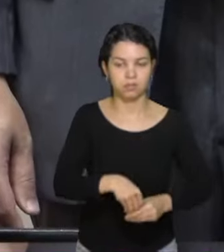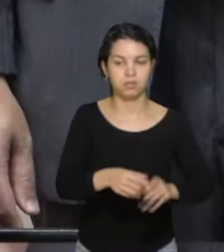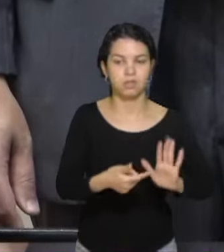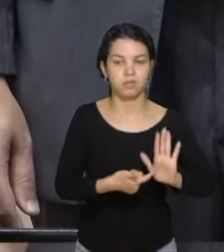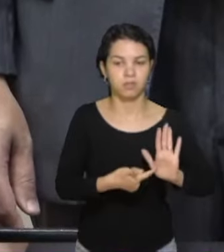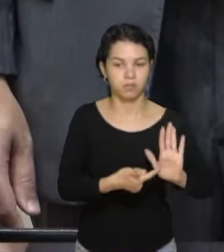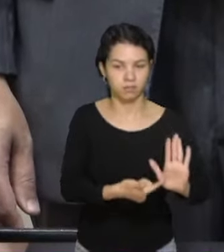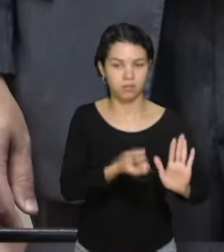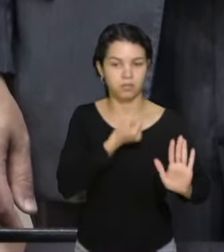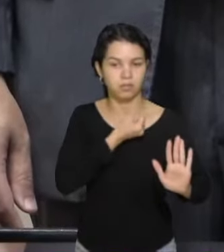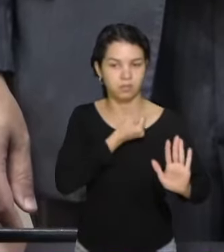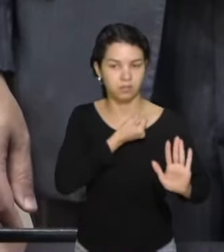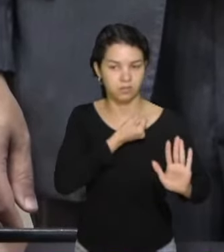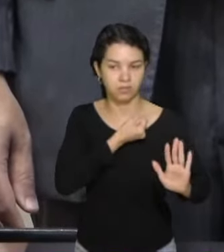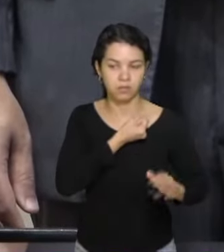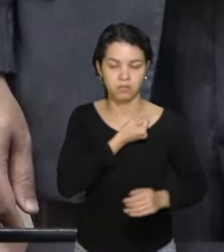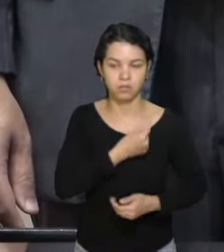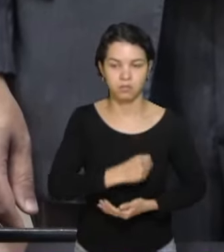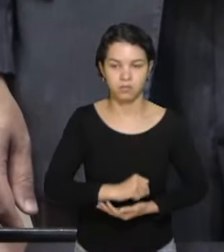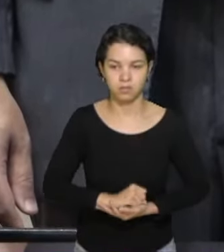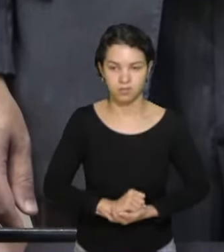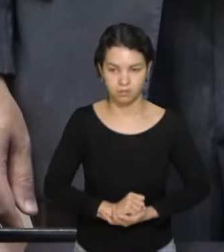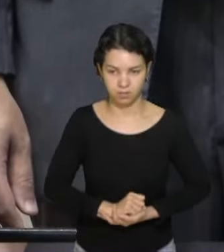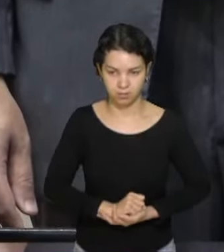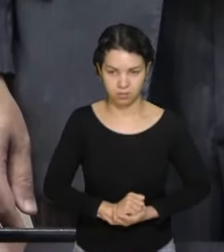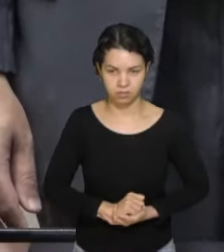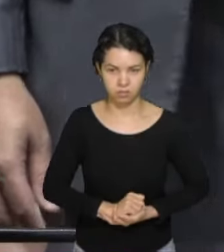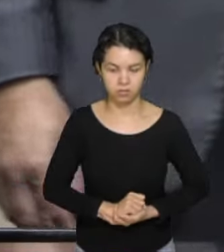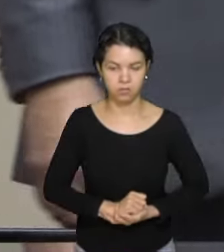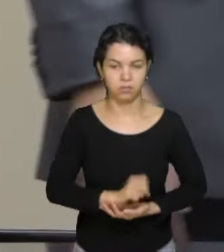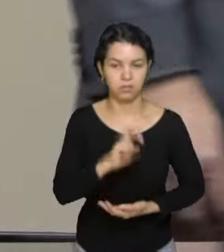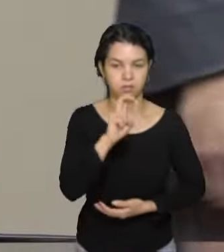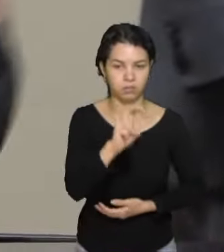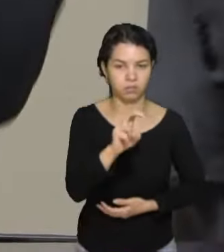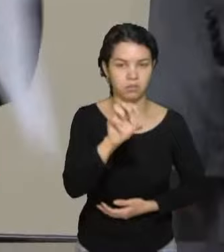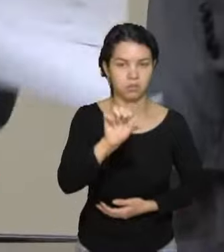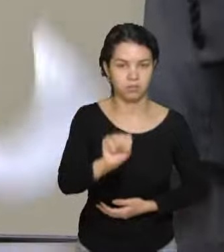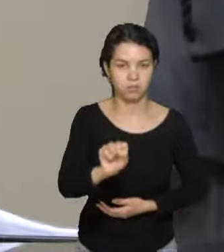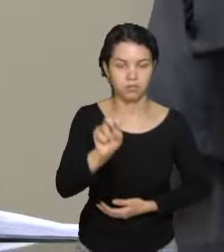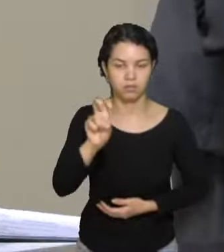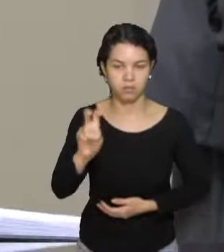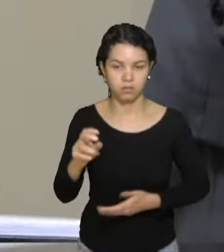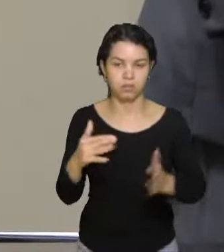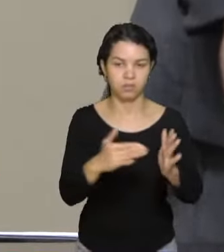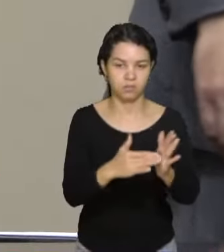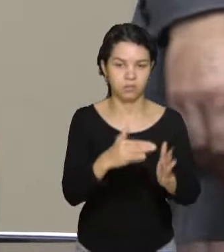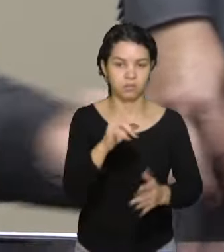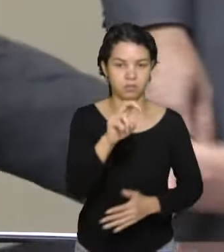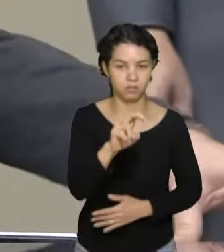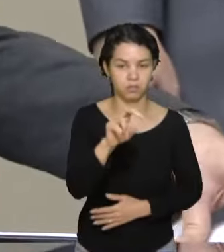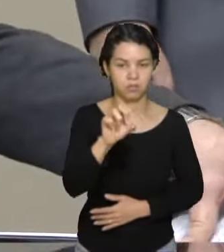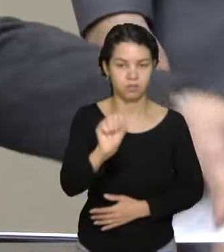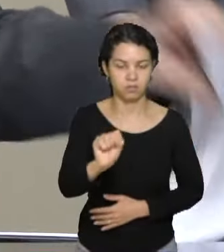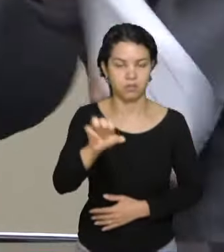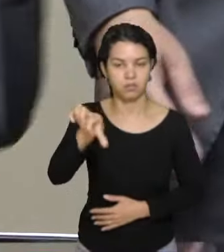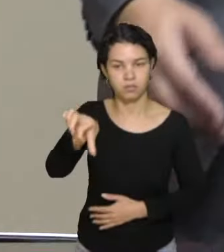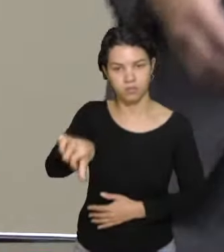as seguintes indicações. Indicações 585 a 589.